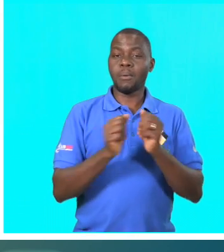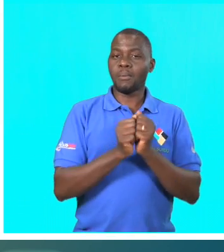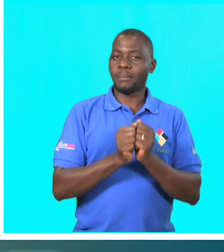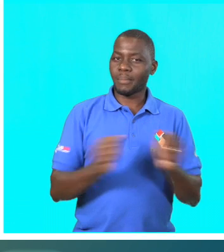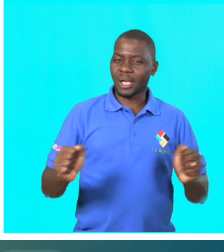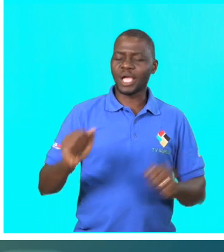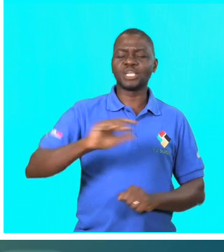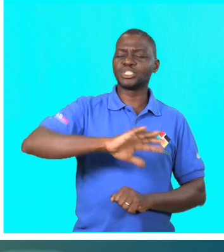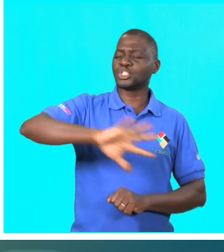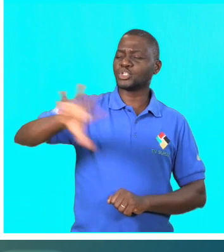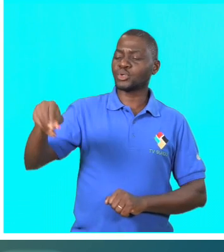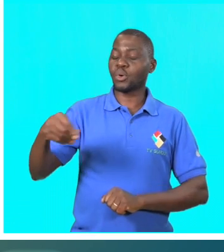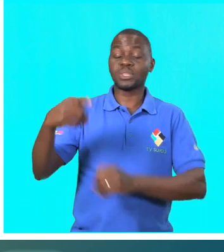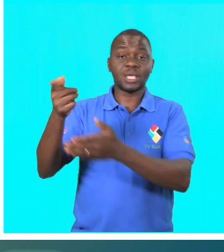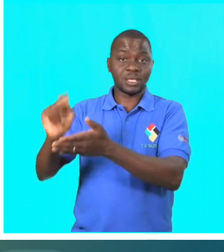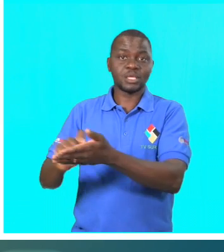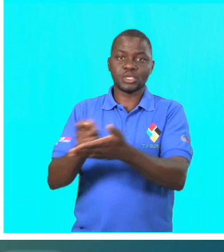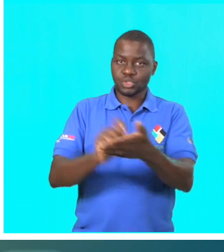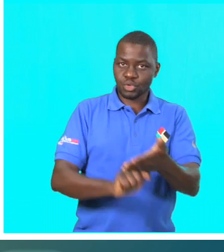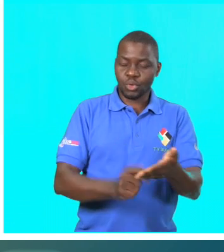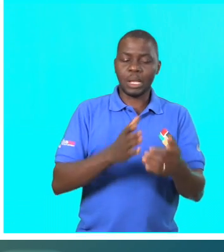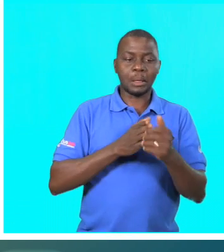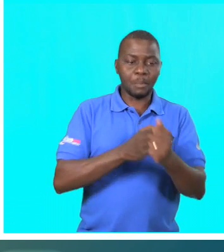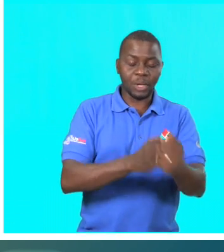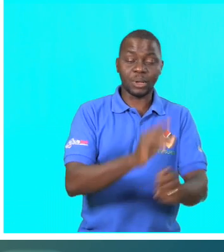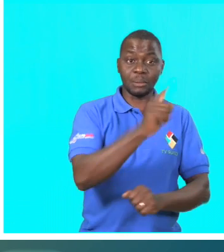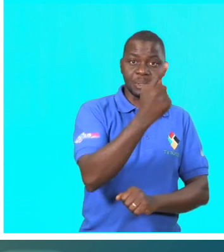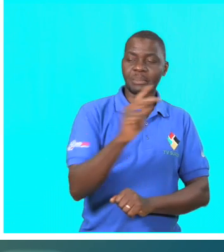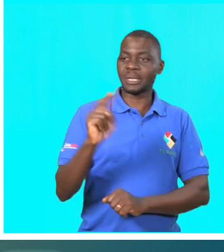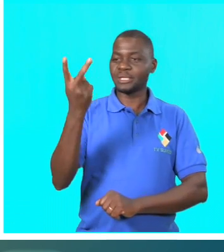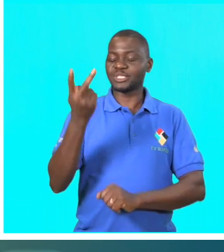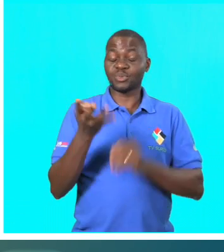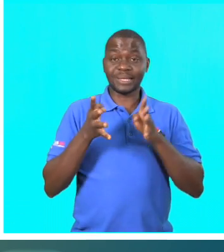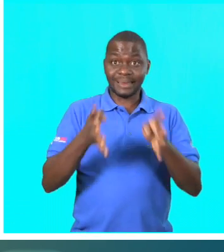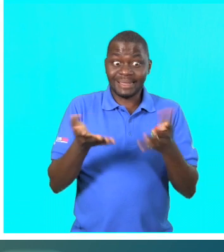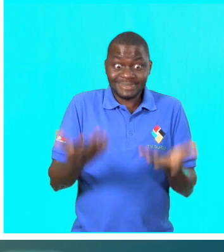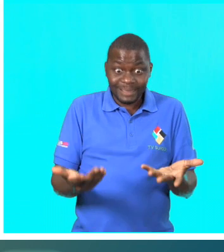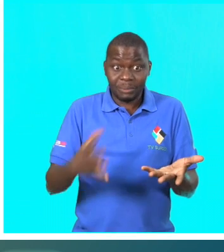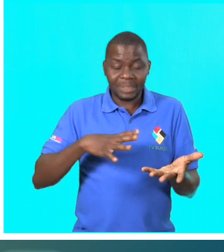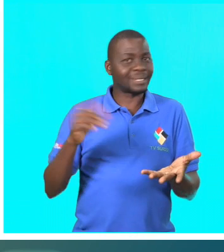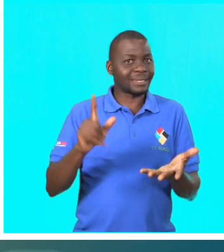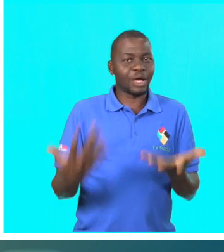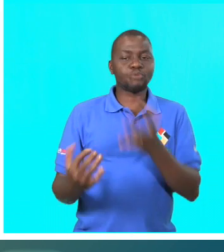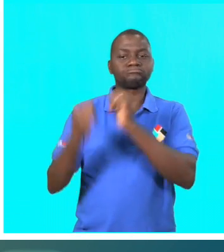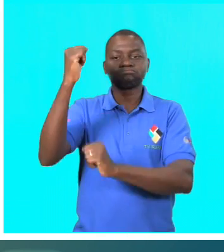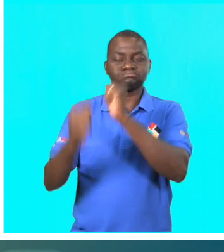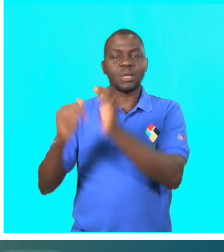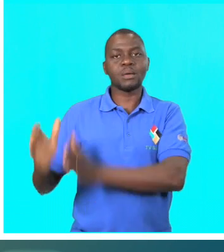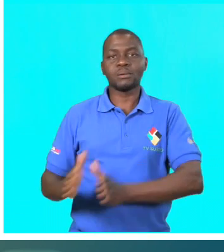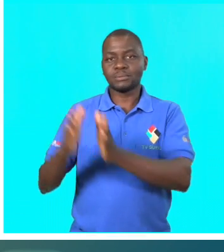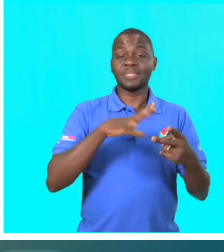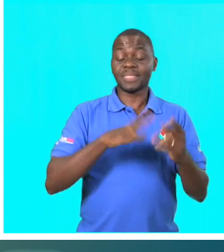mas para todas as escolas. Os manuais da primeira e segunda classe ainda estão sendo